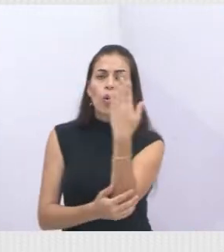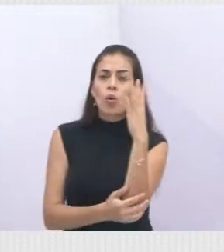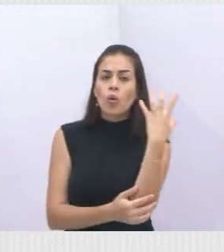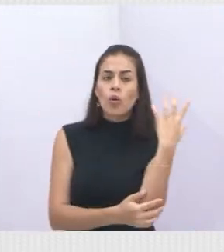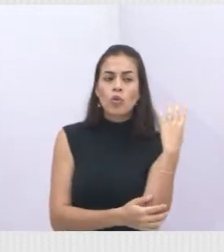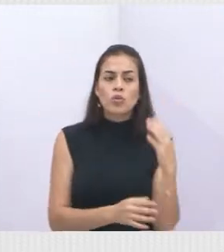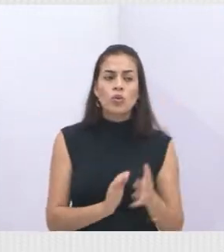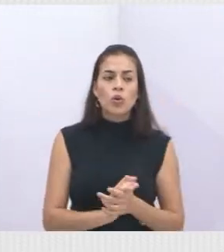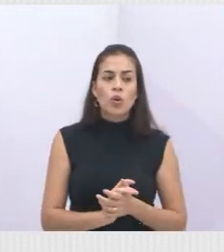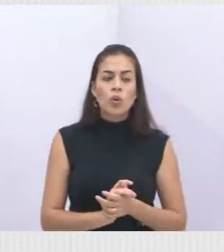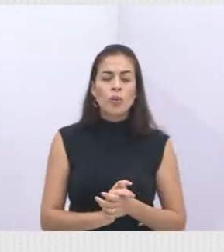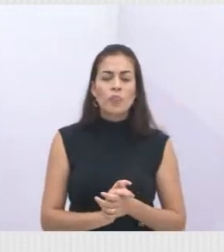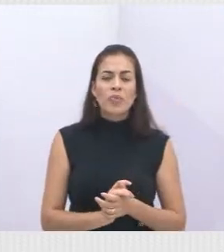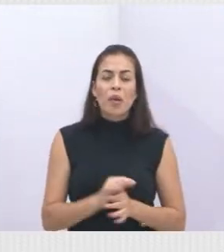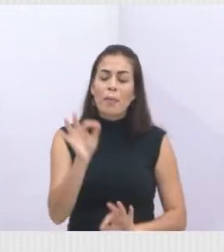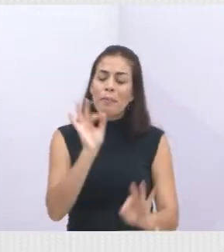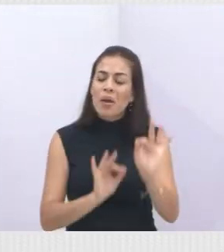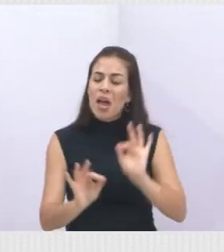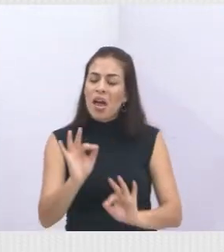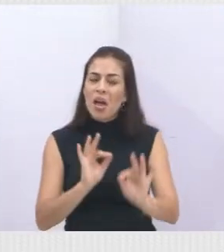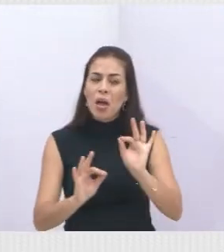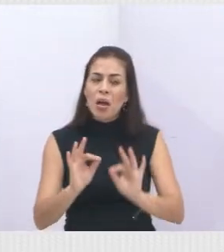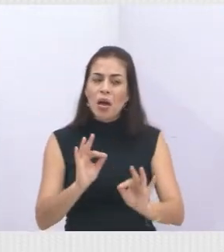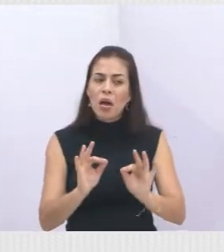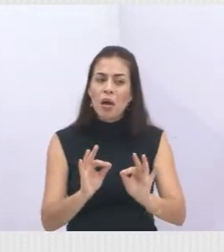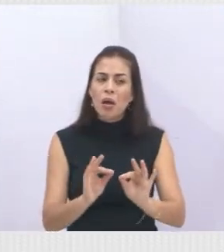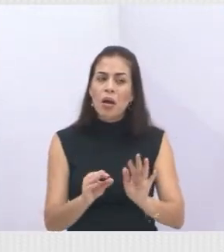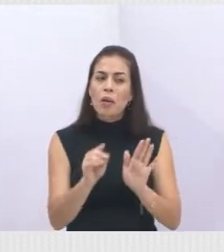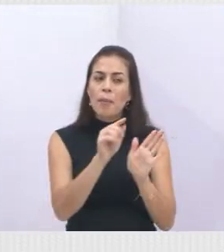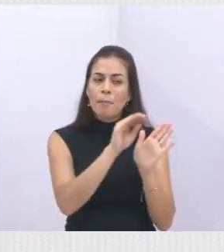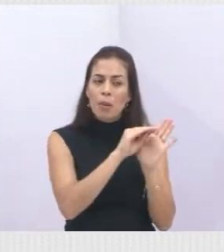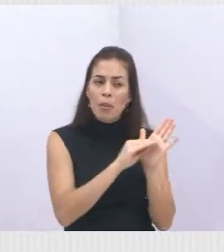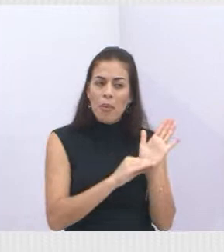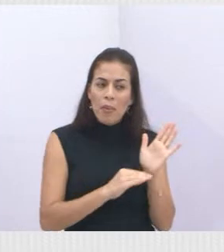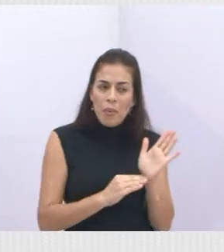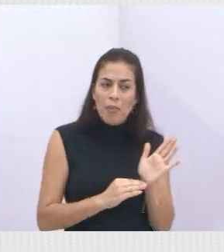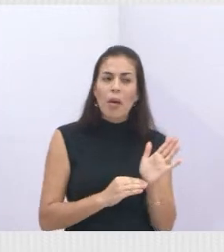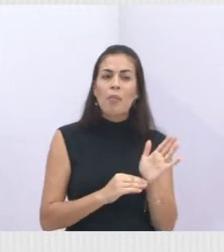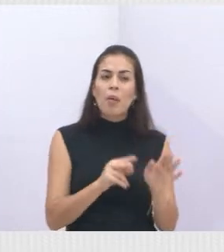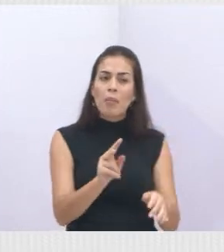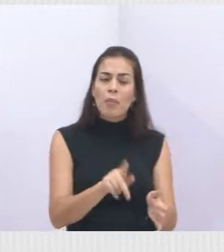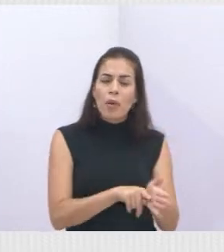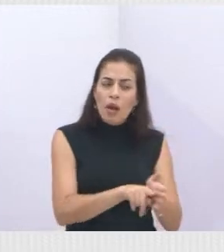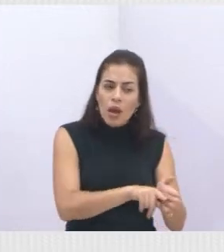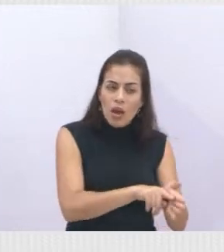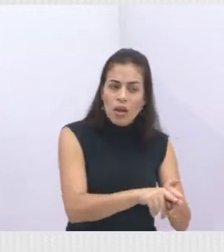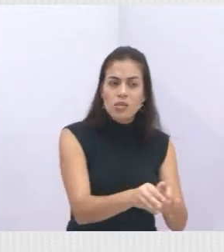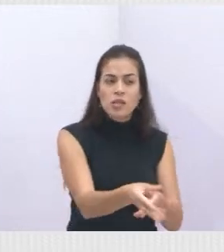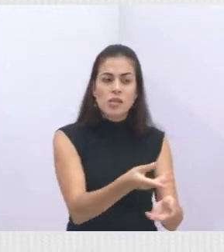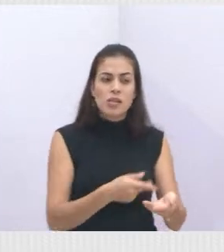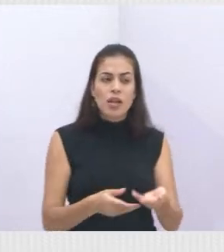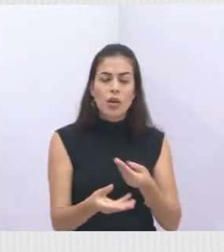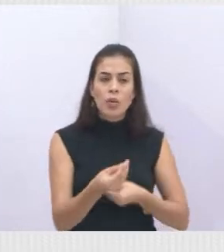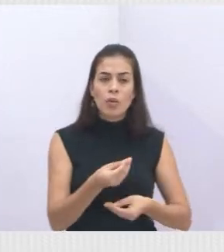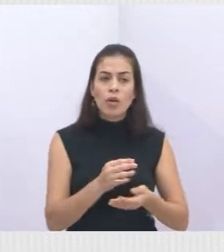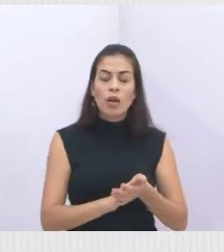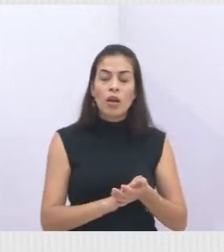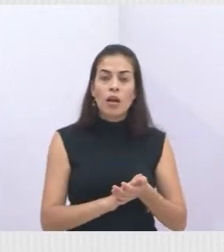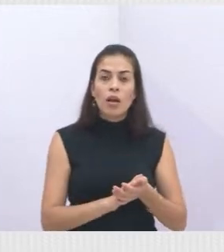em dados oficiais de cobertura florestal, uso do solo e a malha